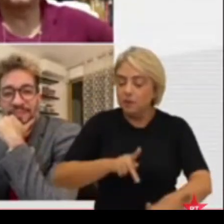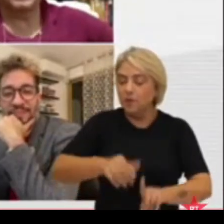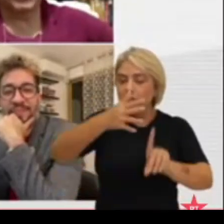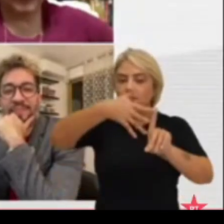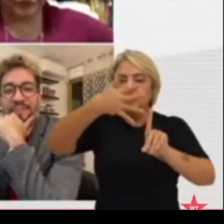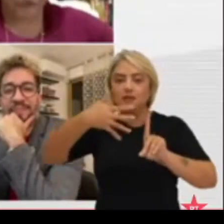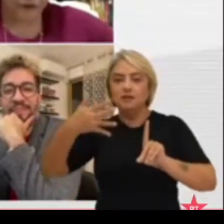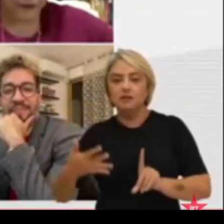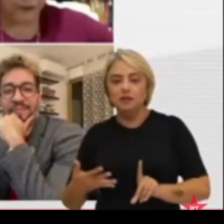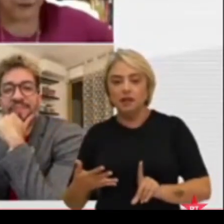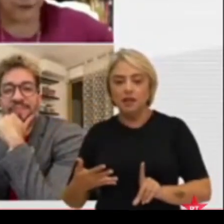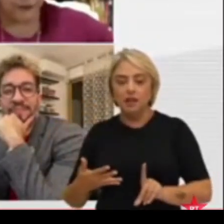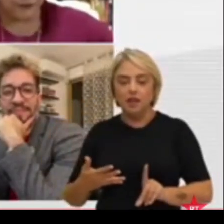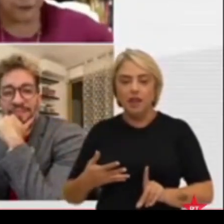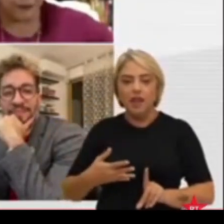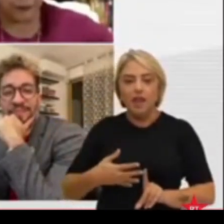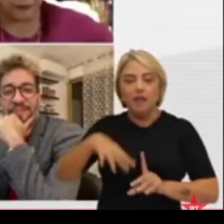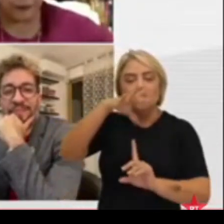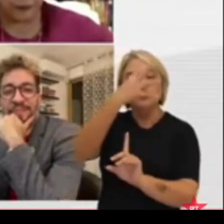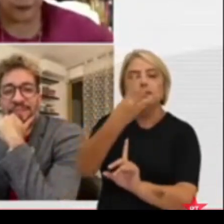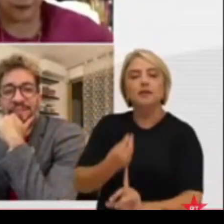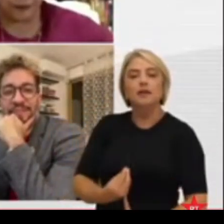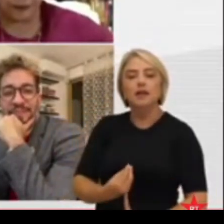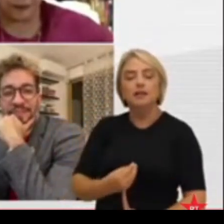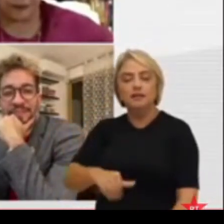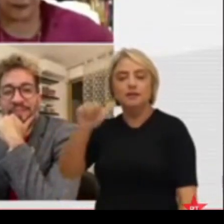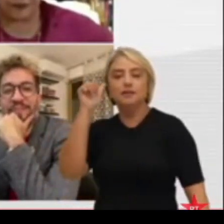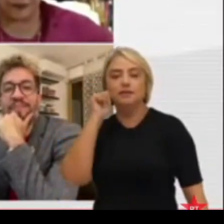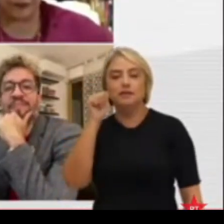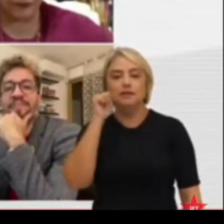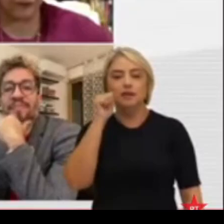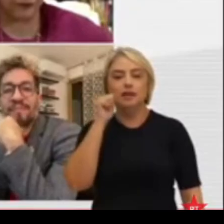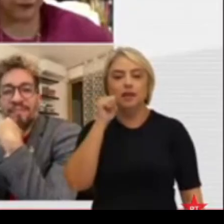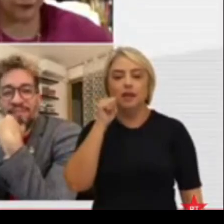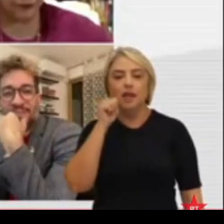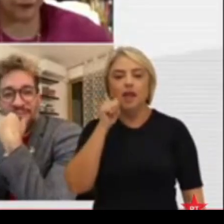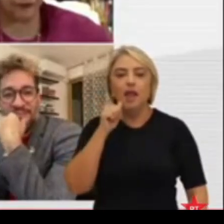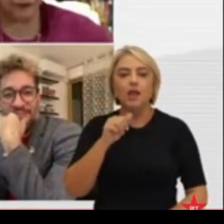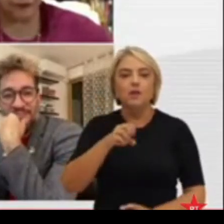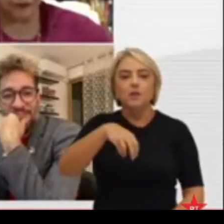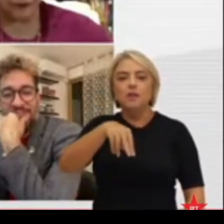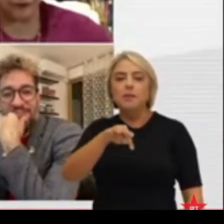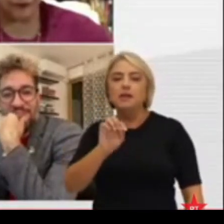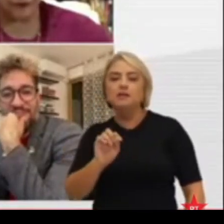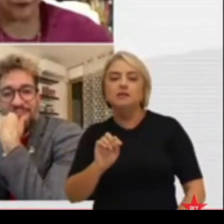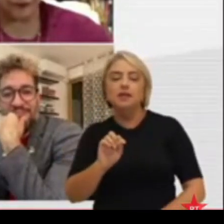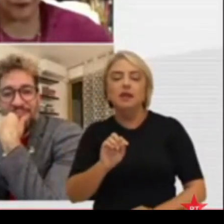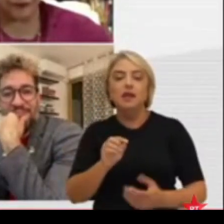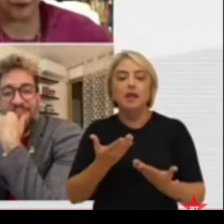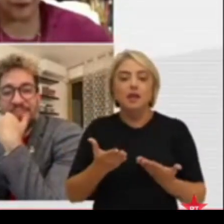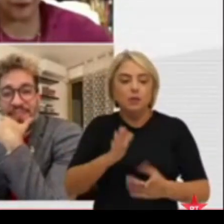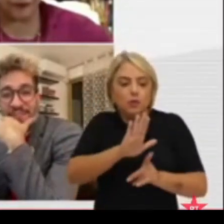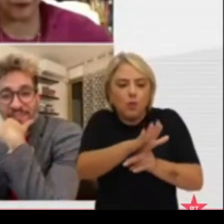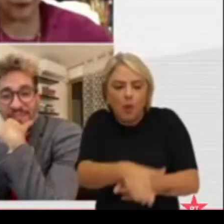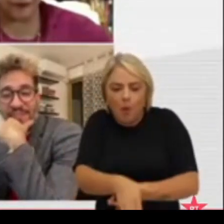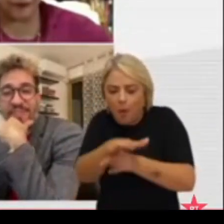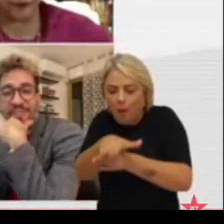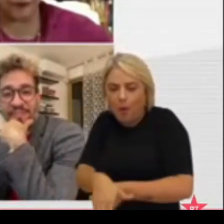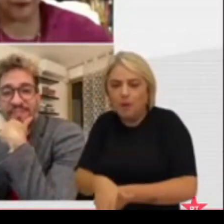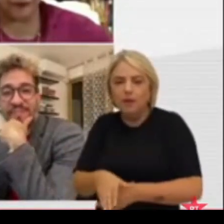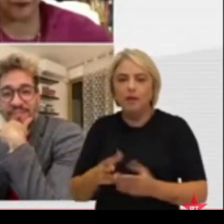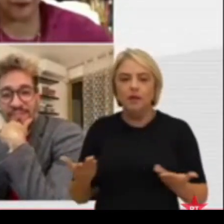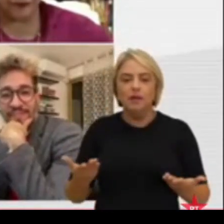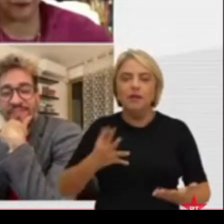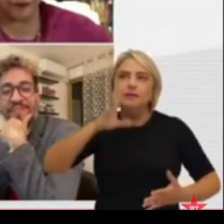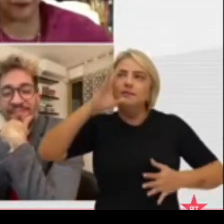dos artistas, das mulheres, dos sem-terra, dos sem-tetos, dos oprimidos e